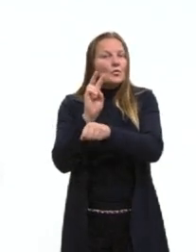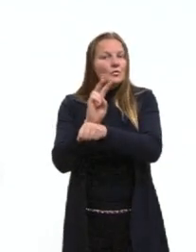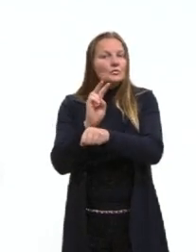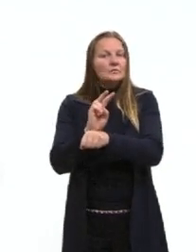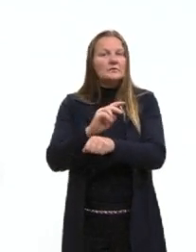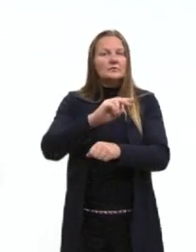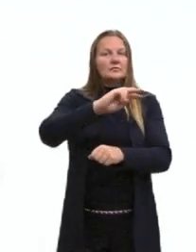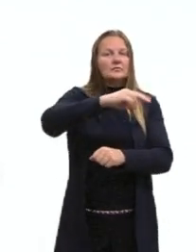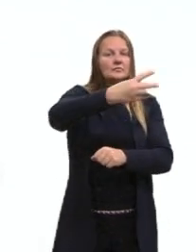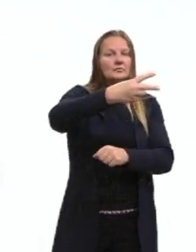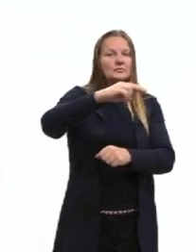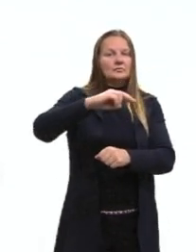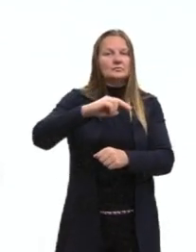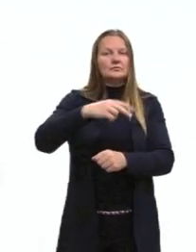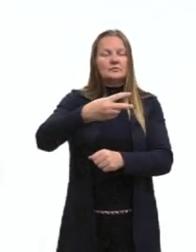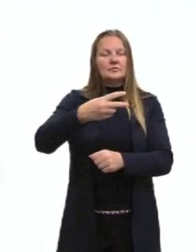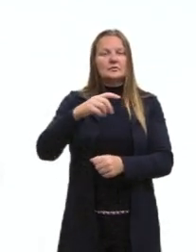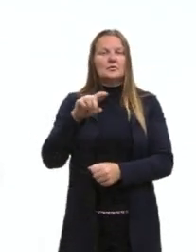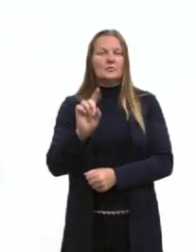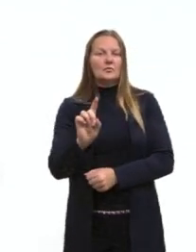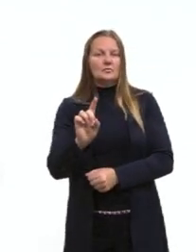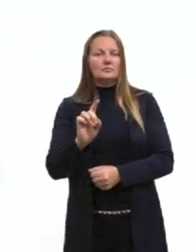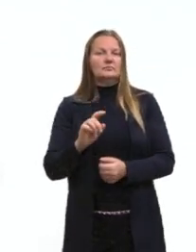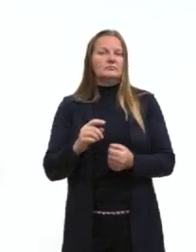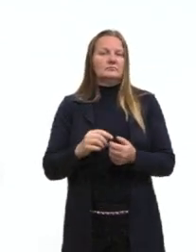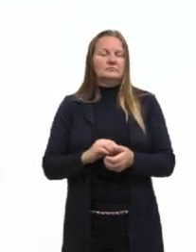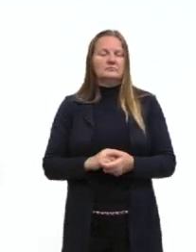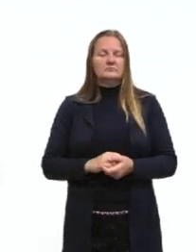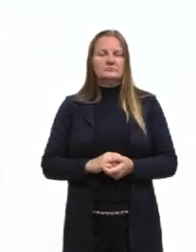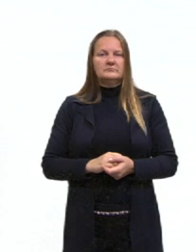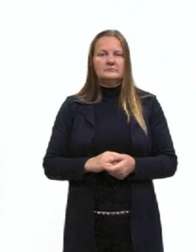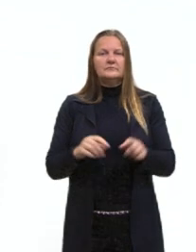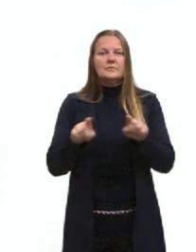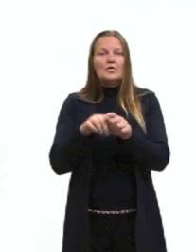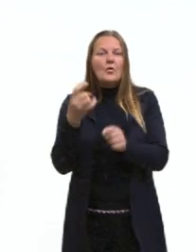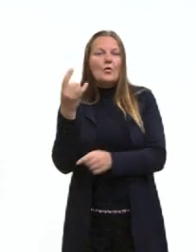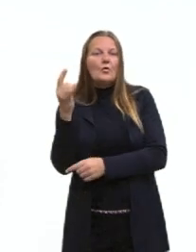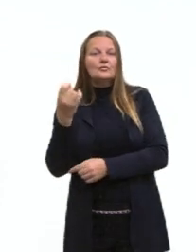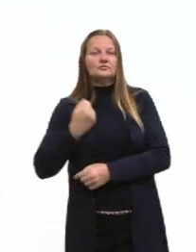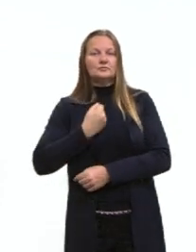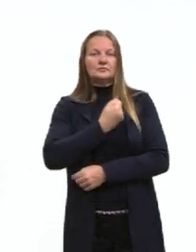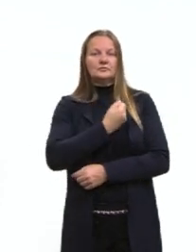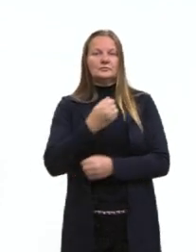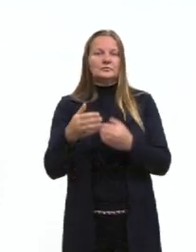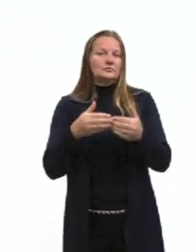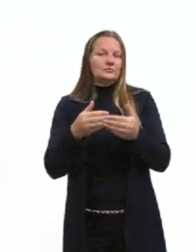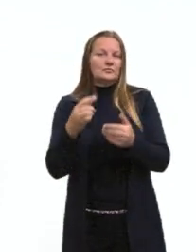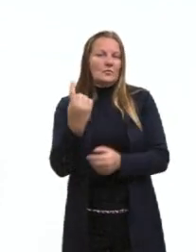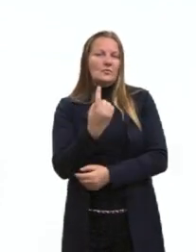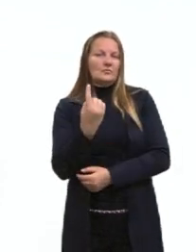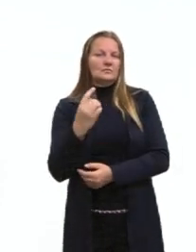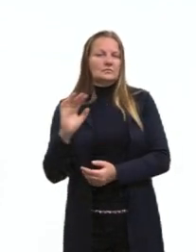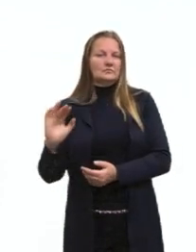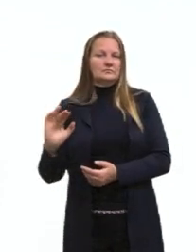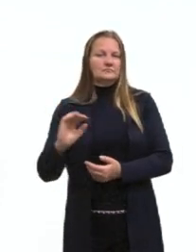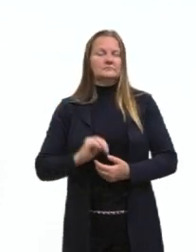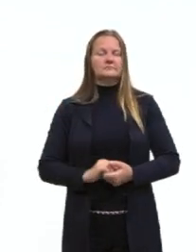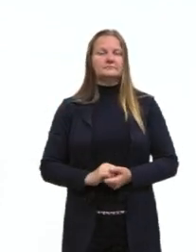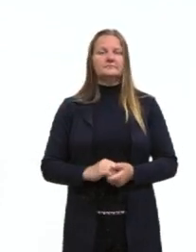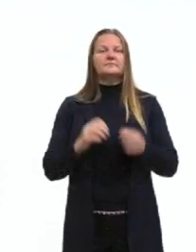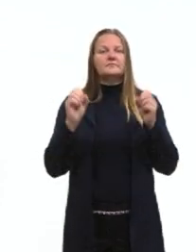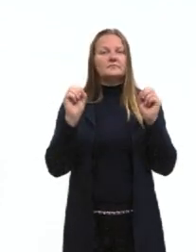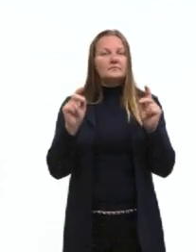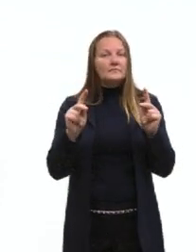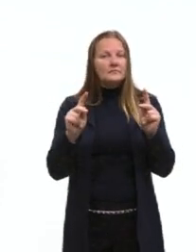o expoente 2 primeiro, depois o expoente 1. E por último, o numerozinho, o termo independente. Essa